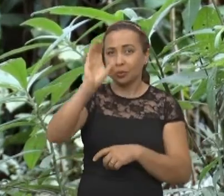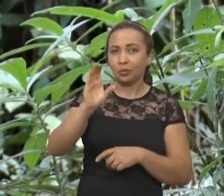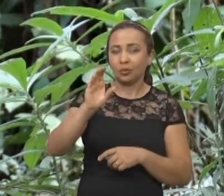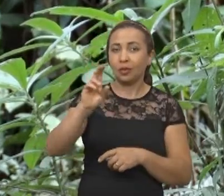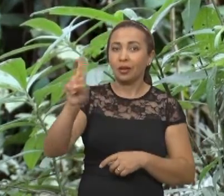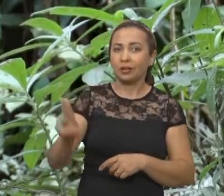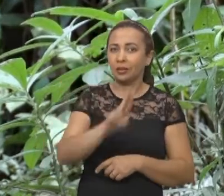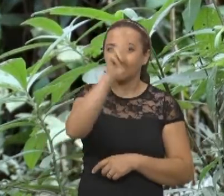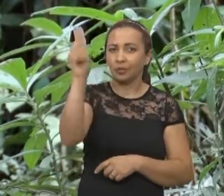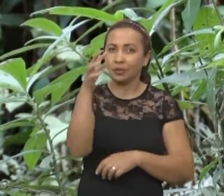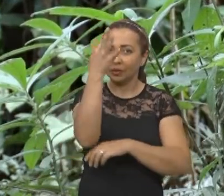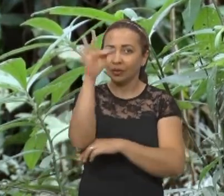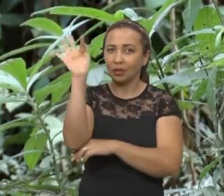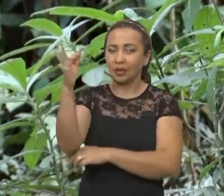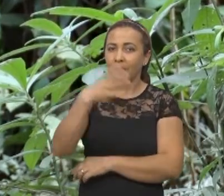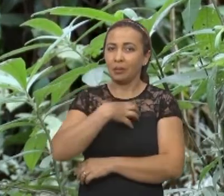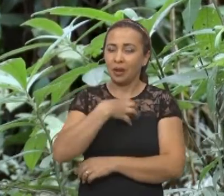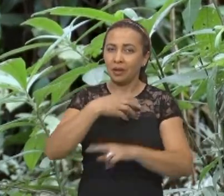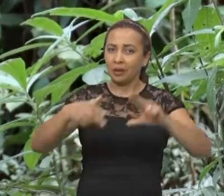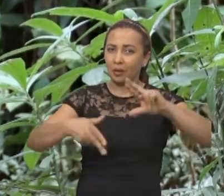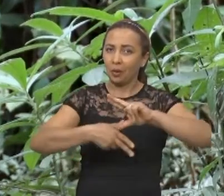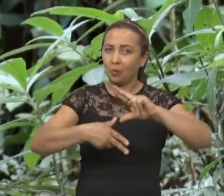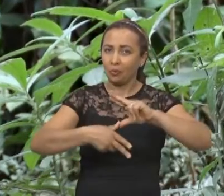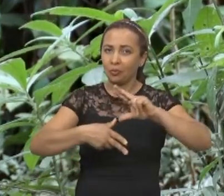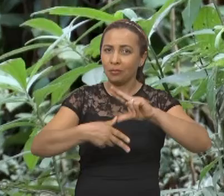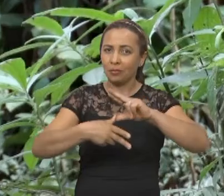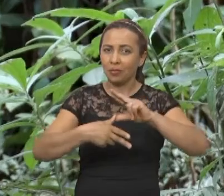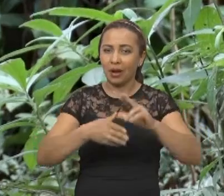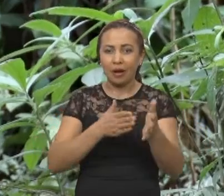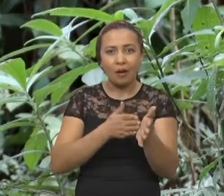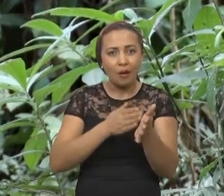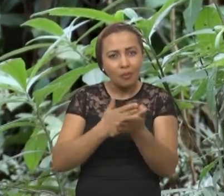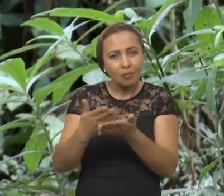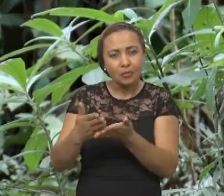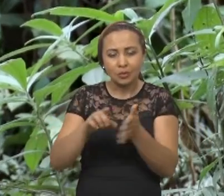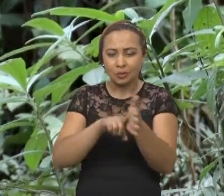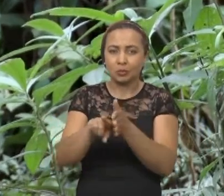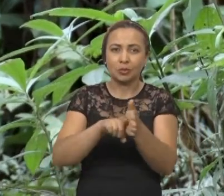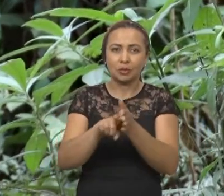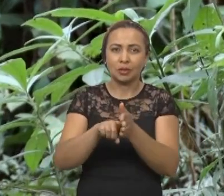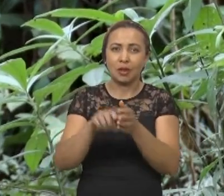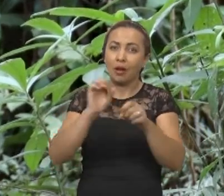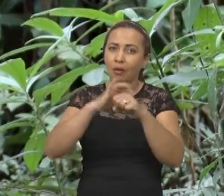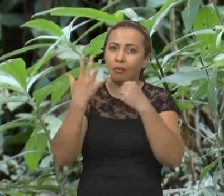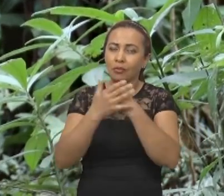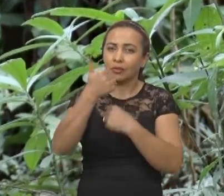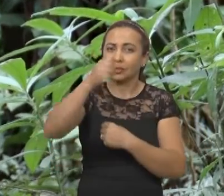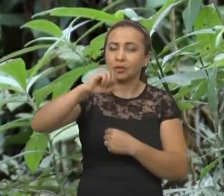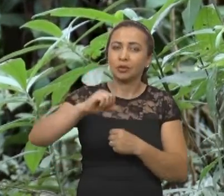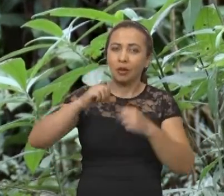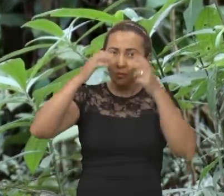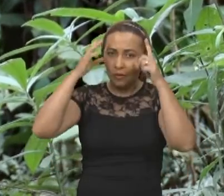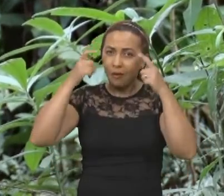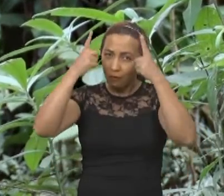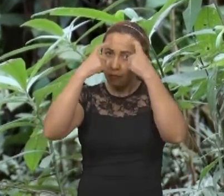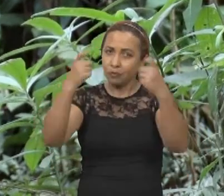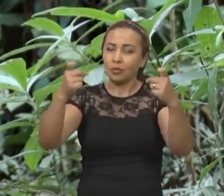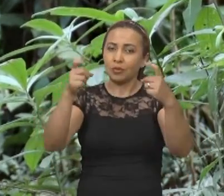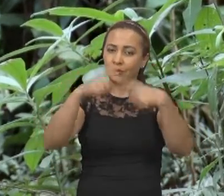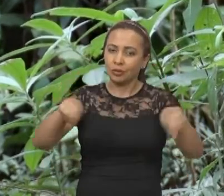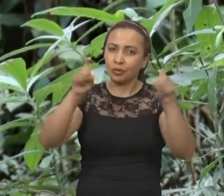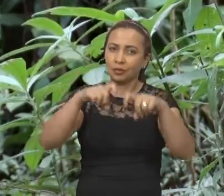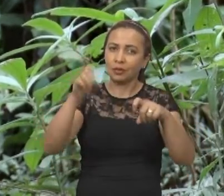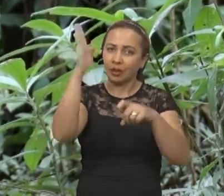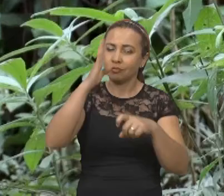tecnologias digitais e cultura da Universidade Federal da Bahia, iniciaram a pesquisa Covid-19, violência digital de